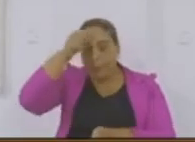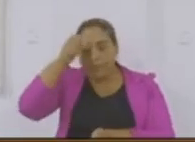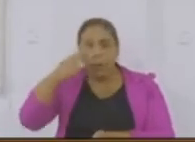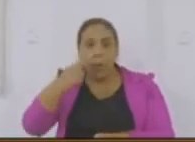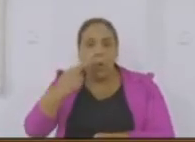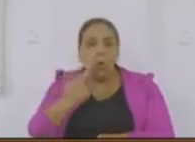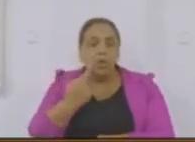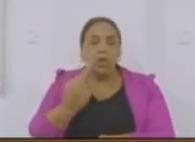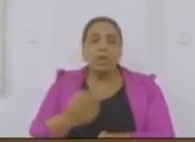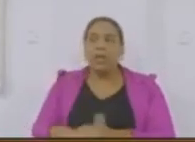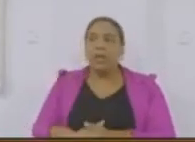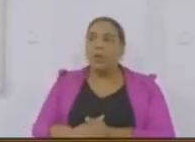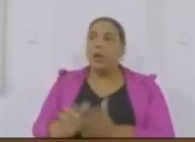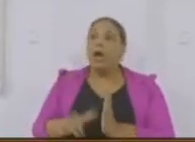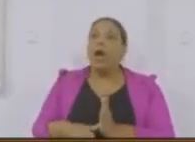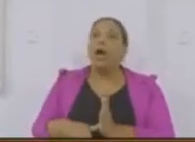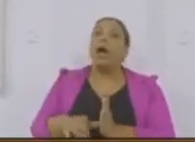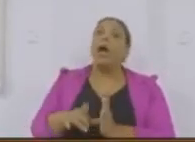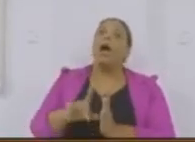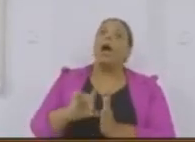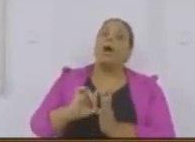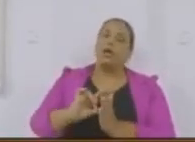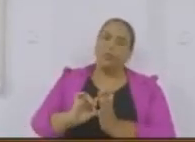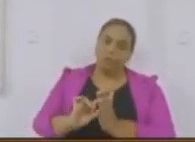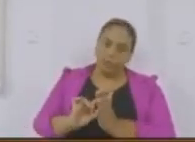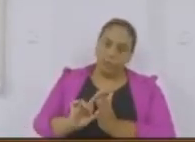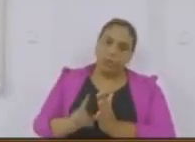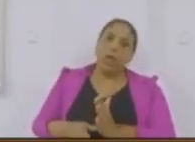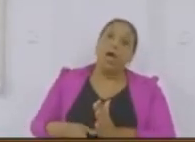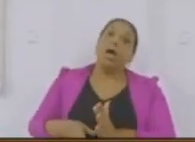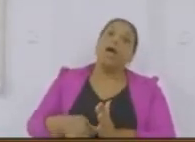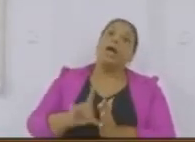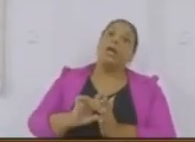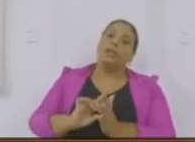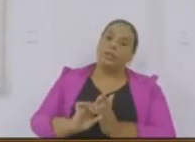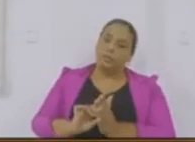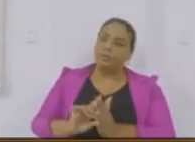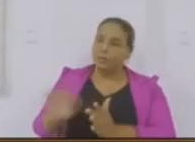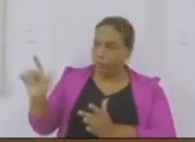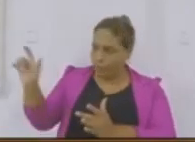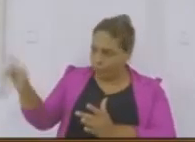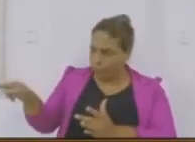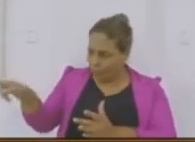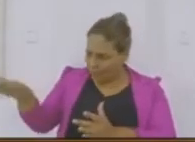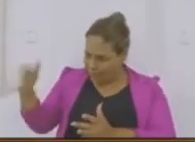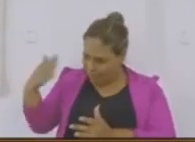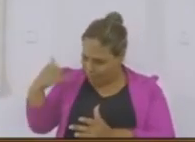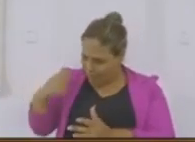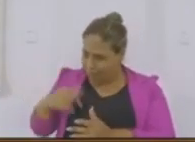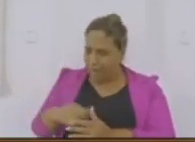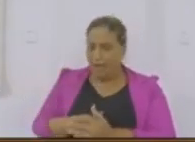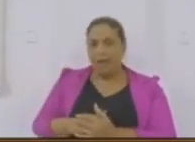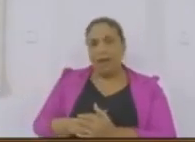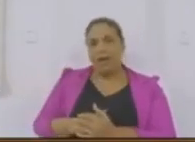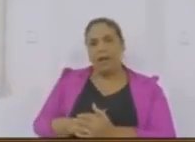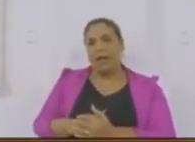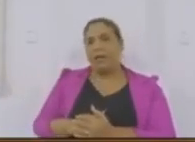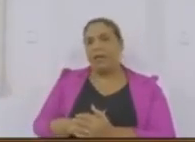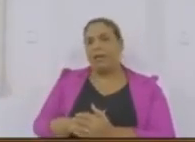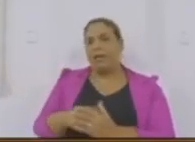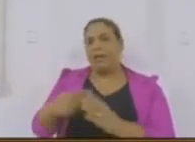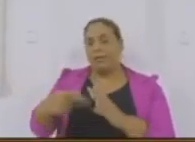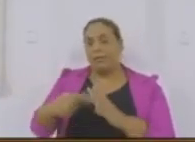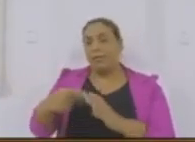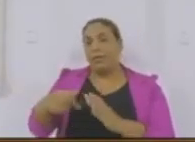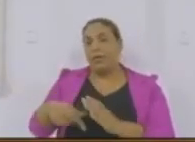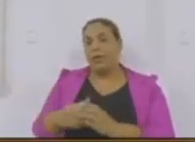Medeiro, antes de tomar posse, tá? A Vossa Excelência sabe disso. Querendo mandar para casa aqui, para mexer no